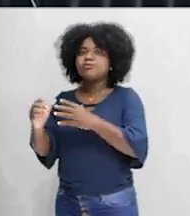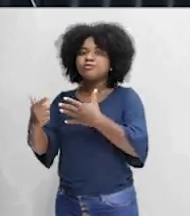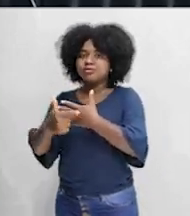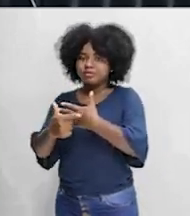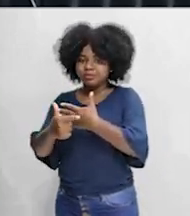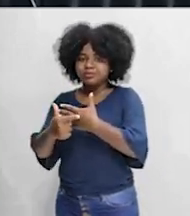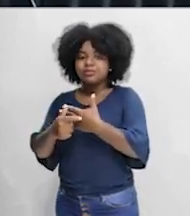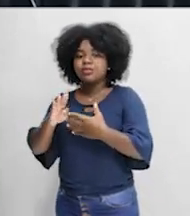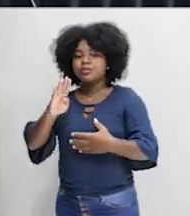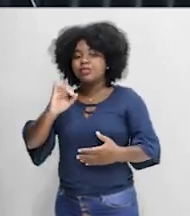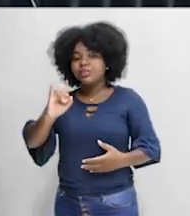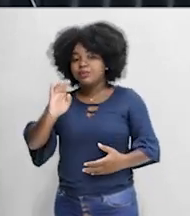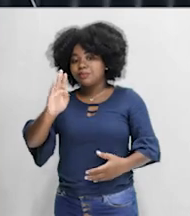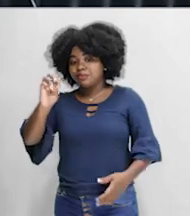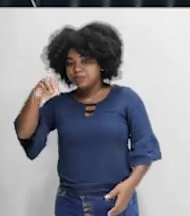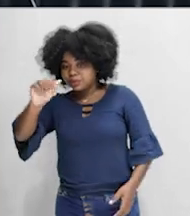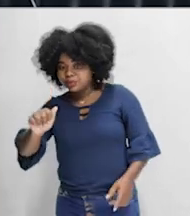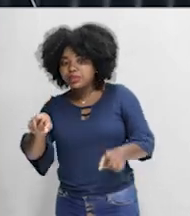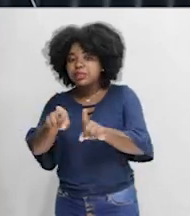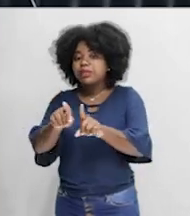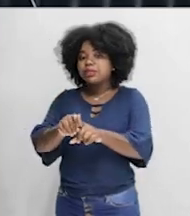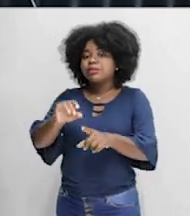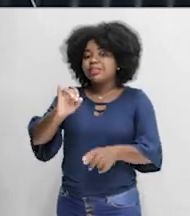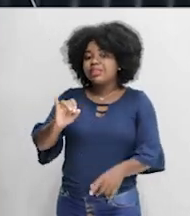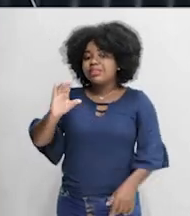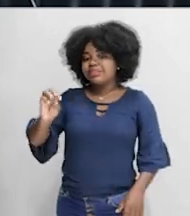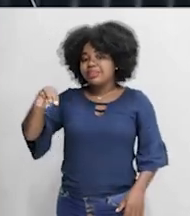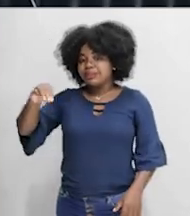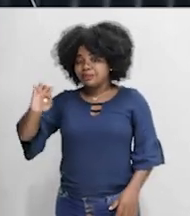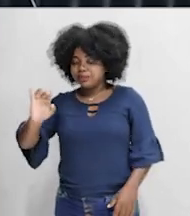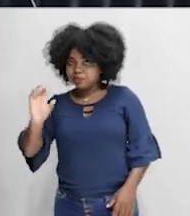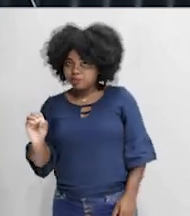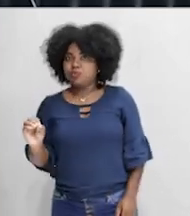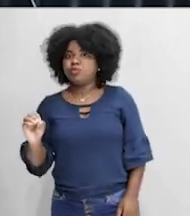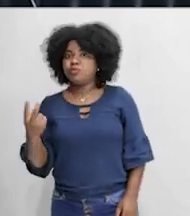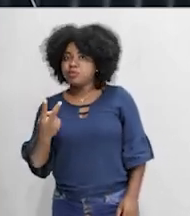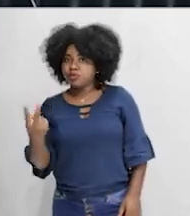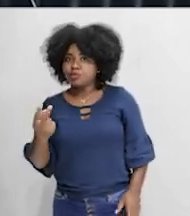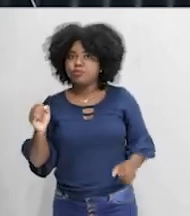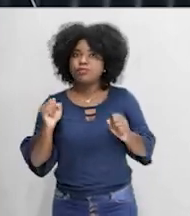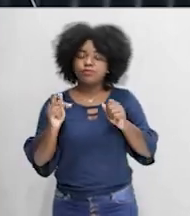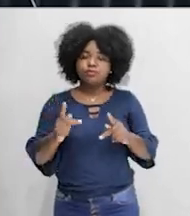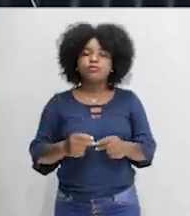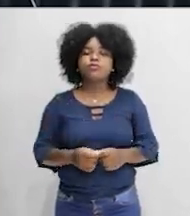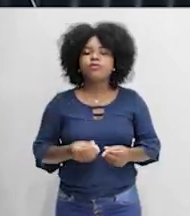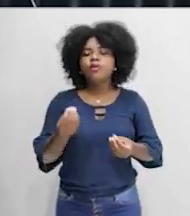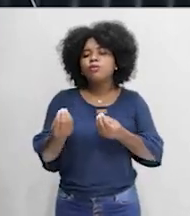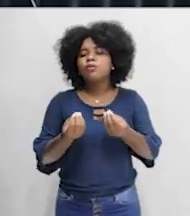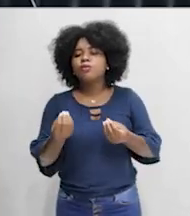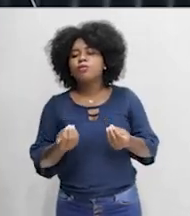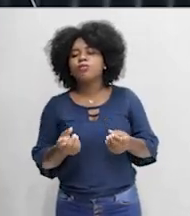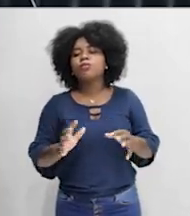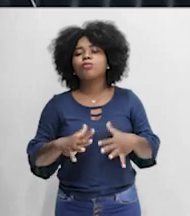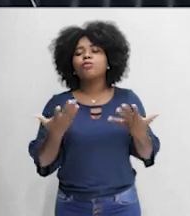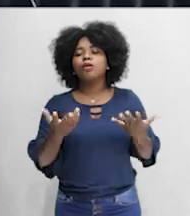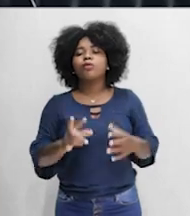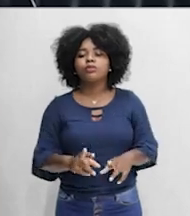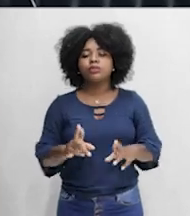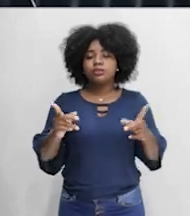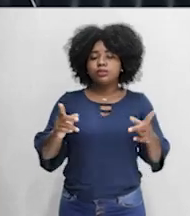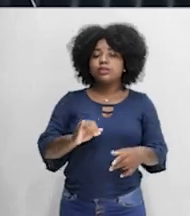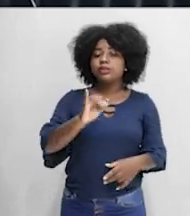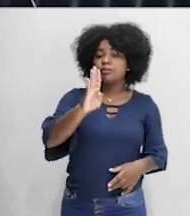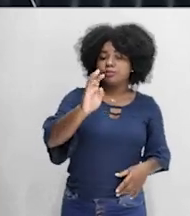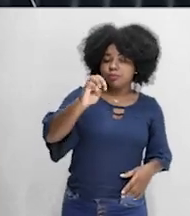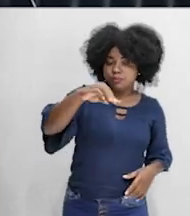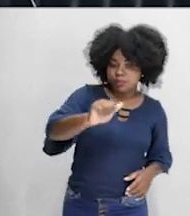e para o ICMBio. Sendo o quê? Marcos, qual é a diferença se ambos fazem a execução, fiscalização? O IBAMA, galera, ele é um